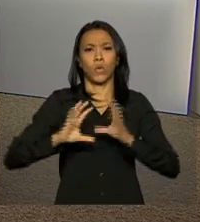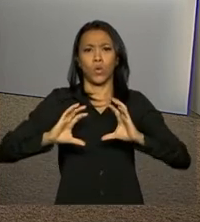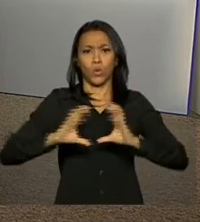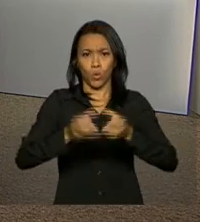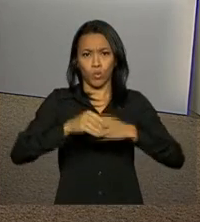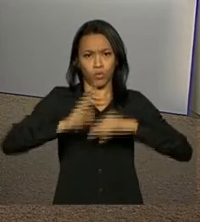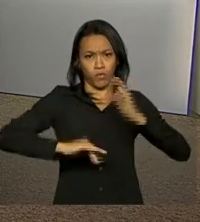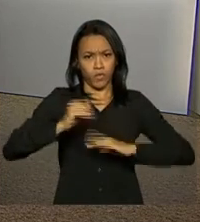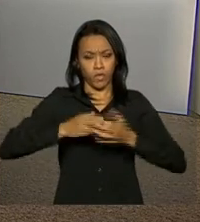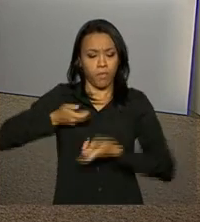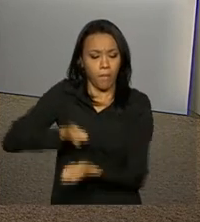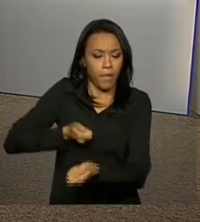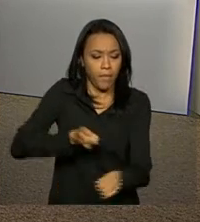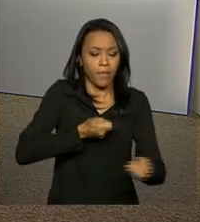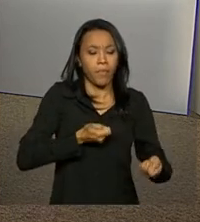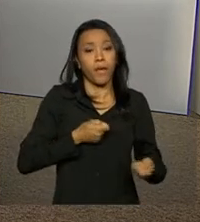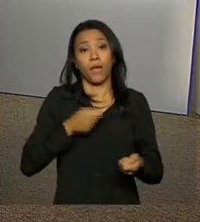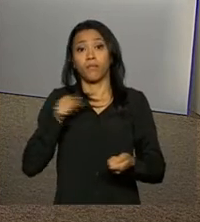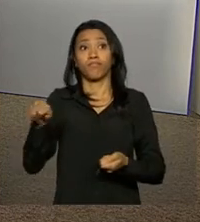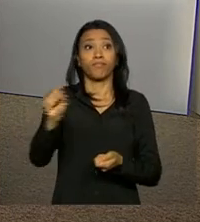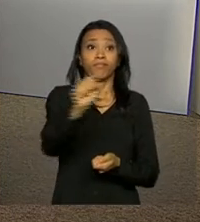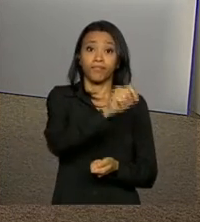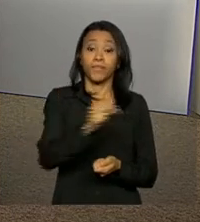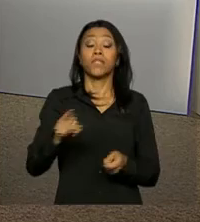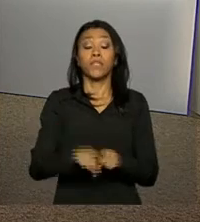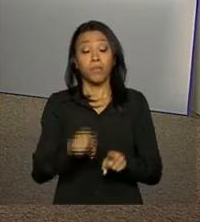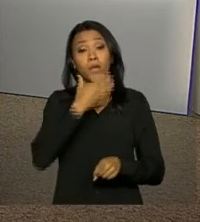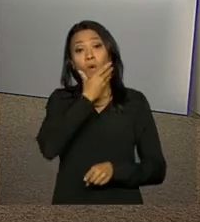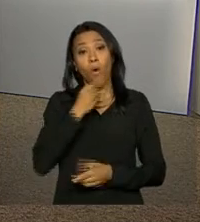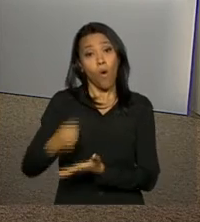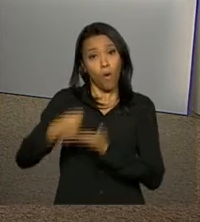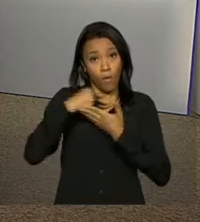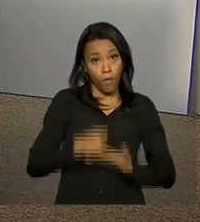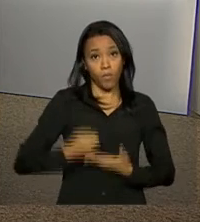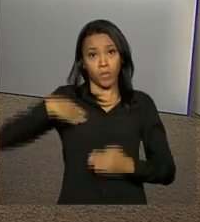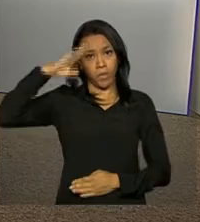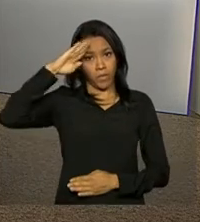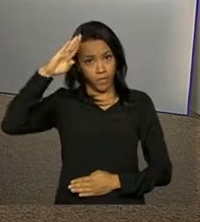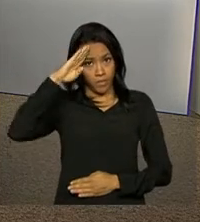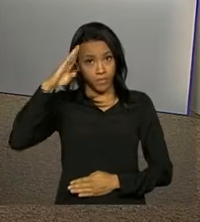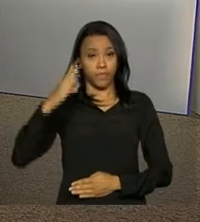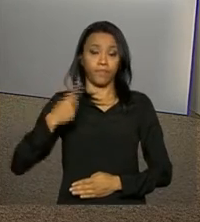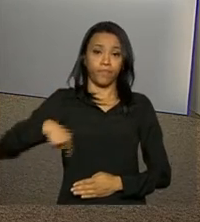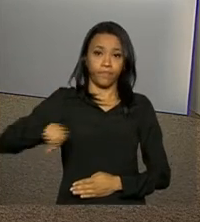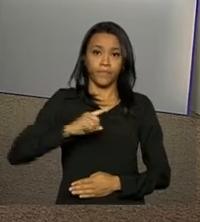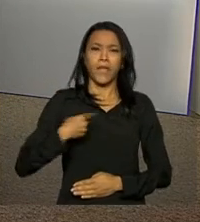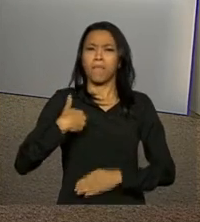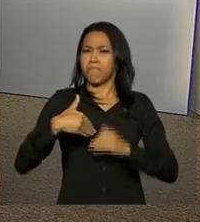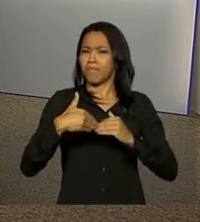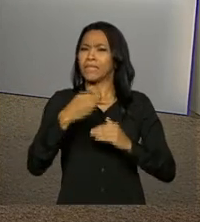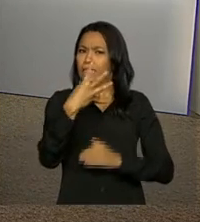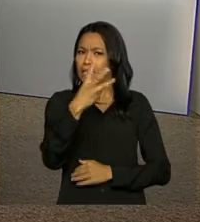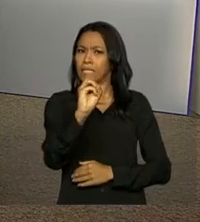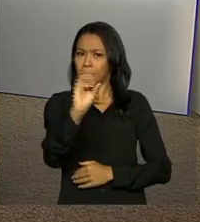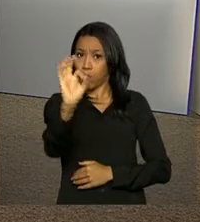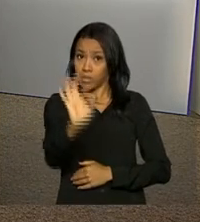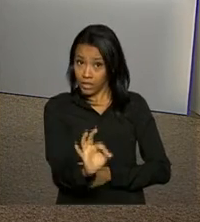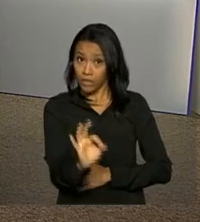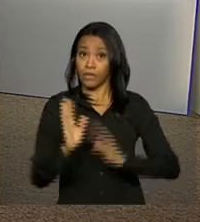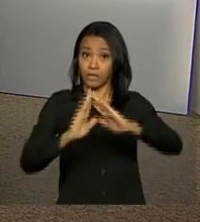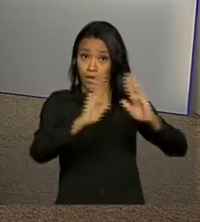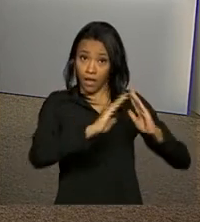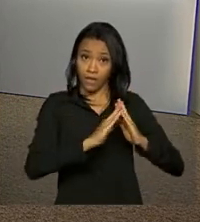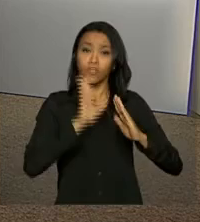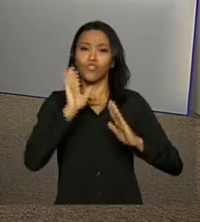prédios e espaços públicos e ações com homens das Forças Armadas. Até agora, mais de 30% dos imóveis